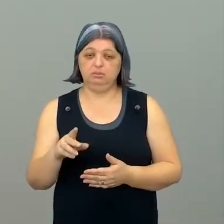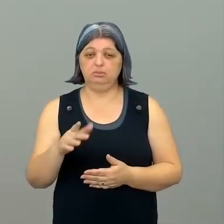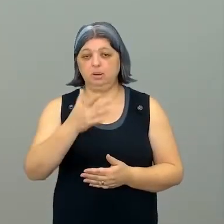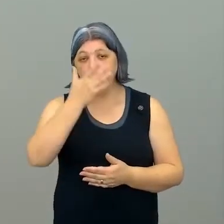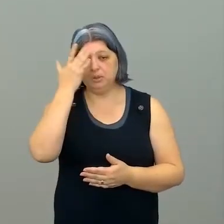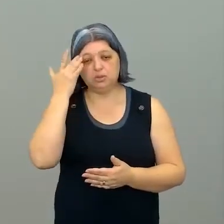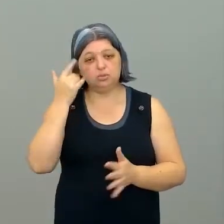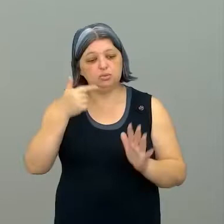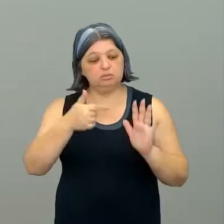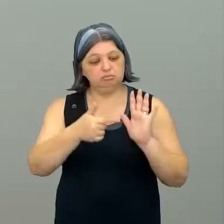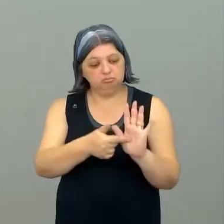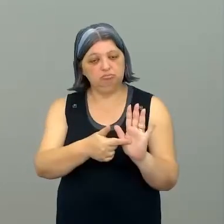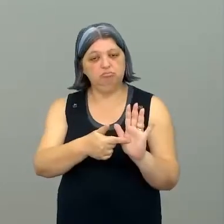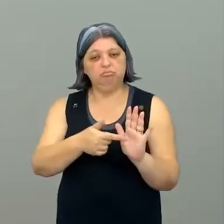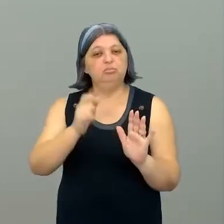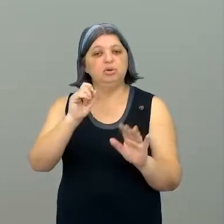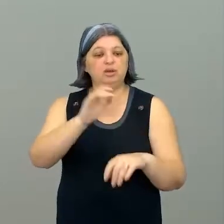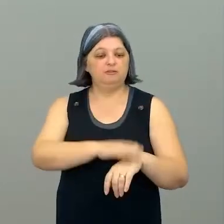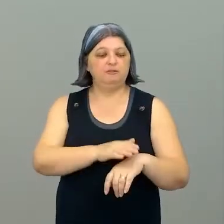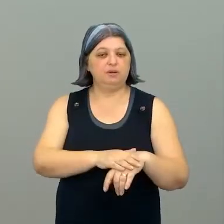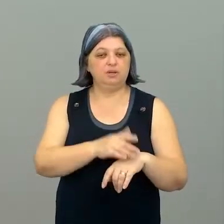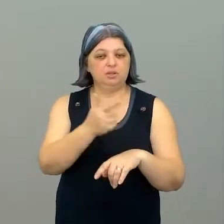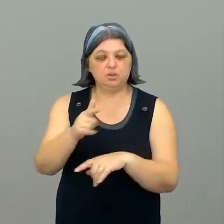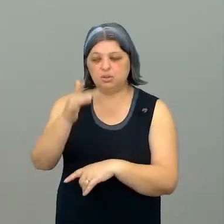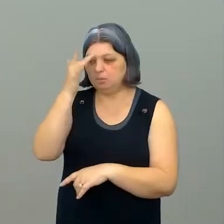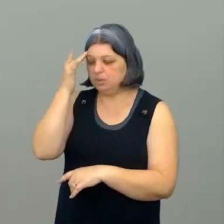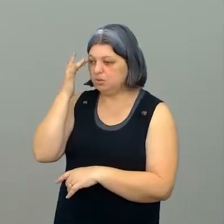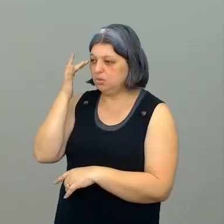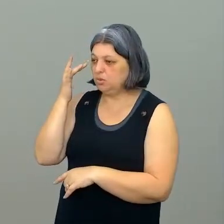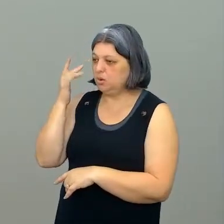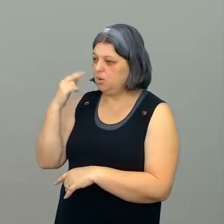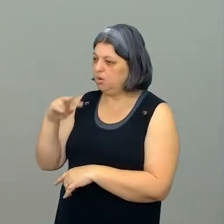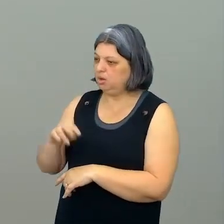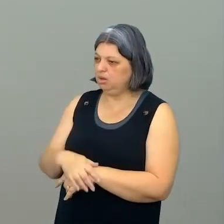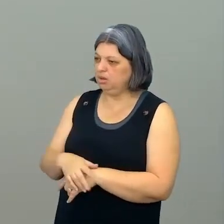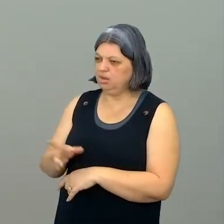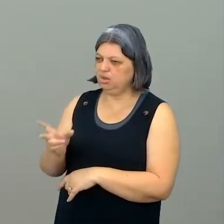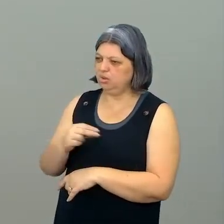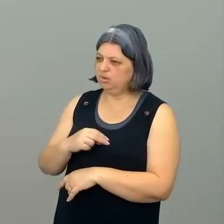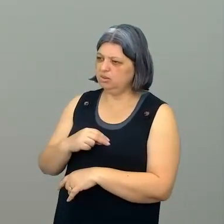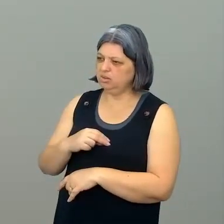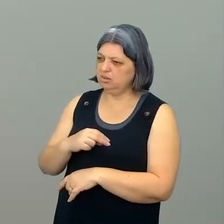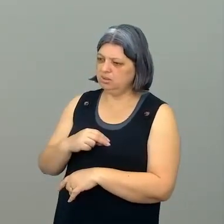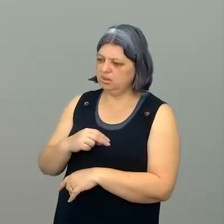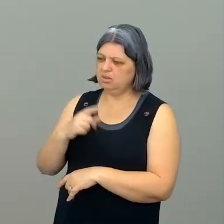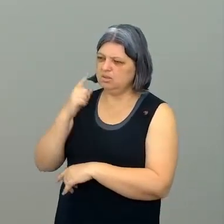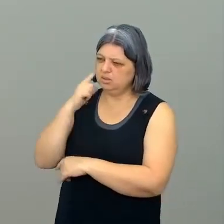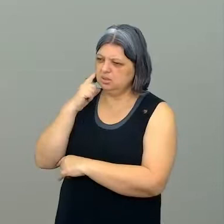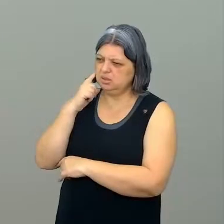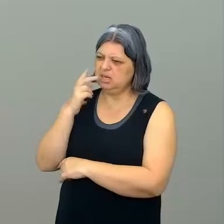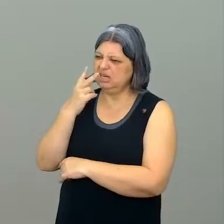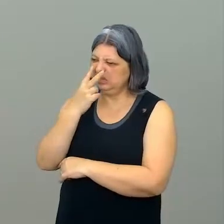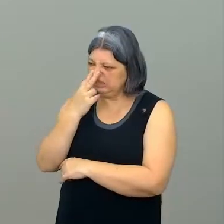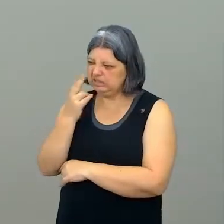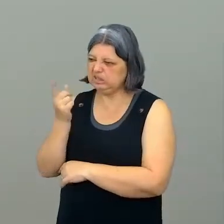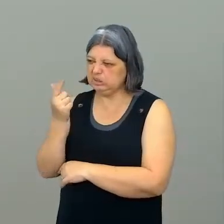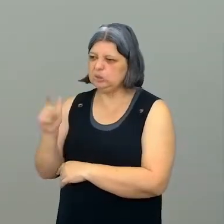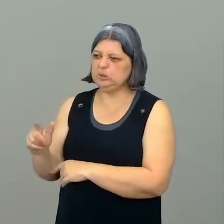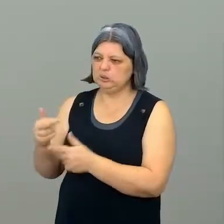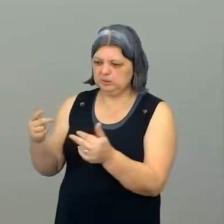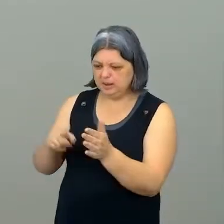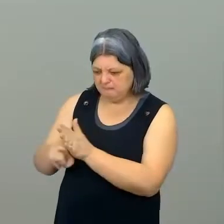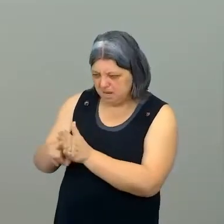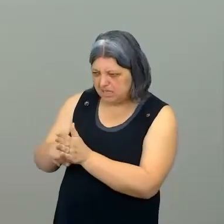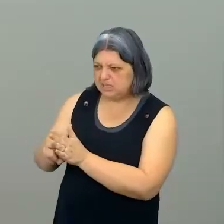aquilo que ela fez e a outra olhou e falou assim, nossa, mas sabe uma outra coisa que eu achei em uma pesquisa